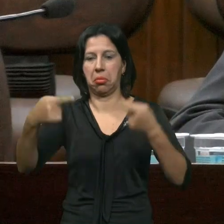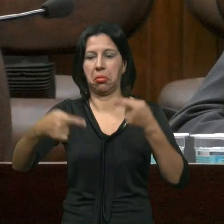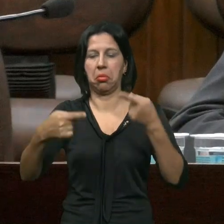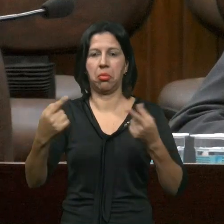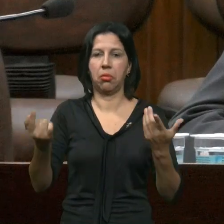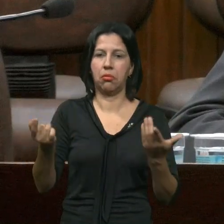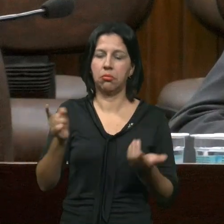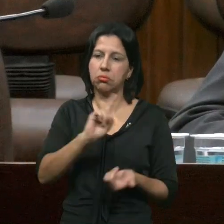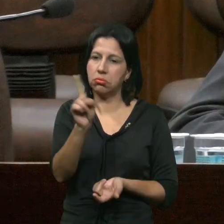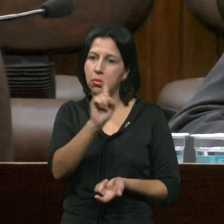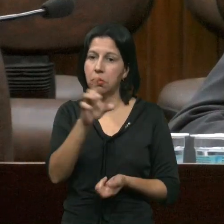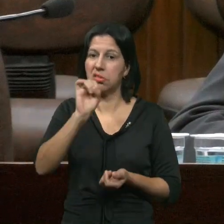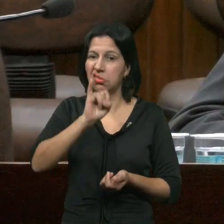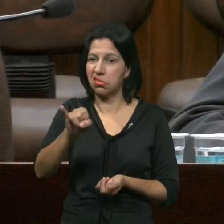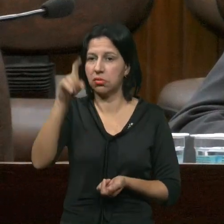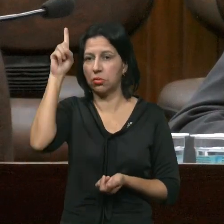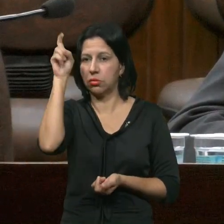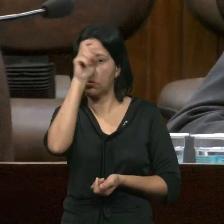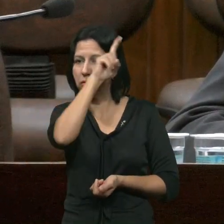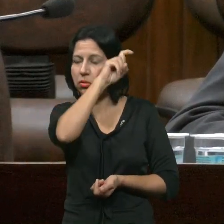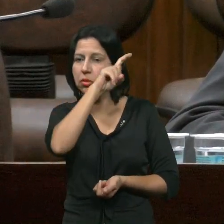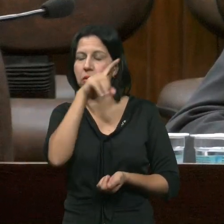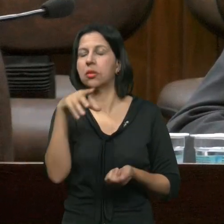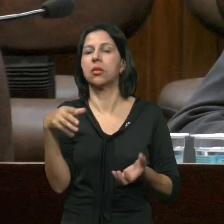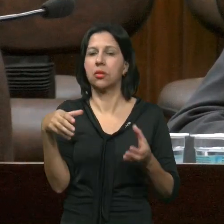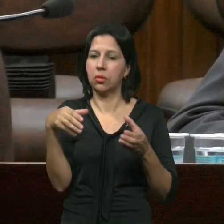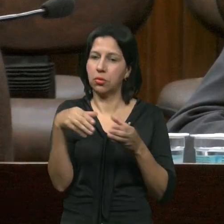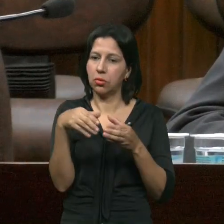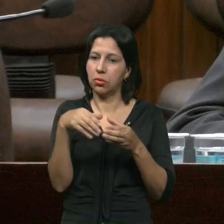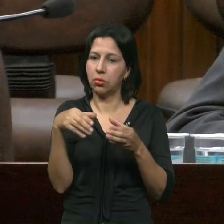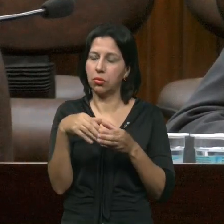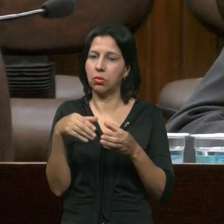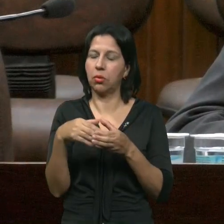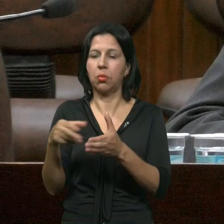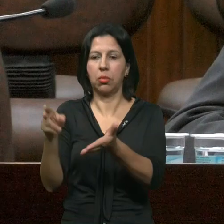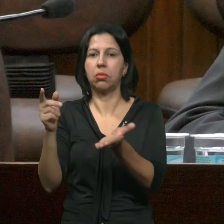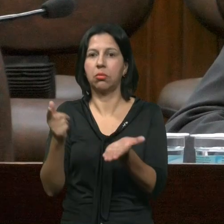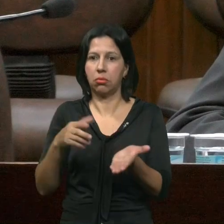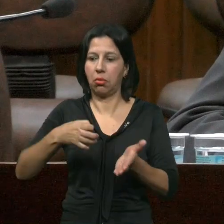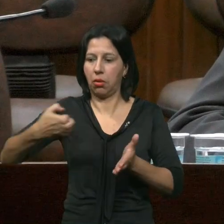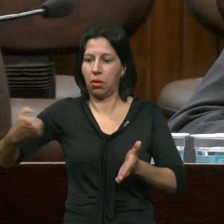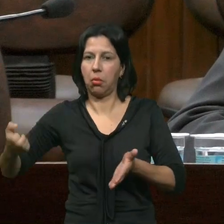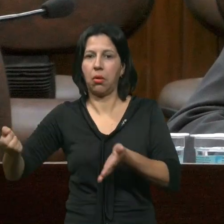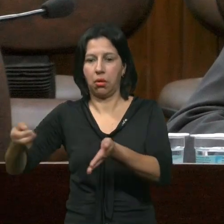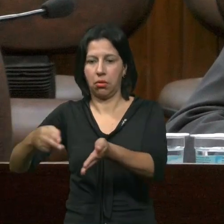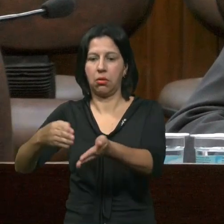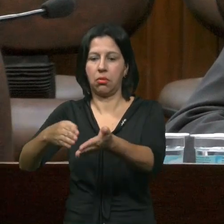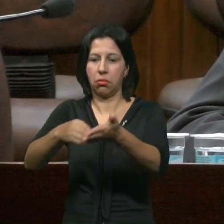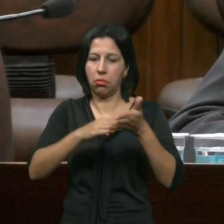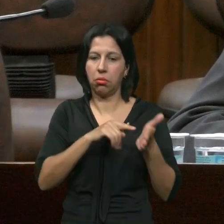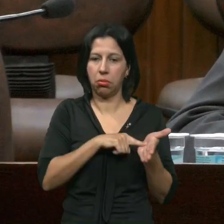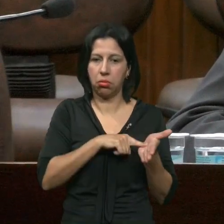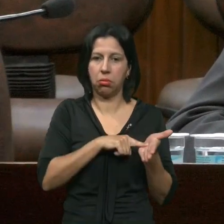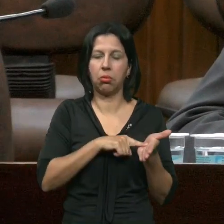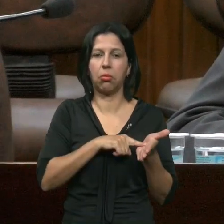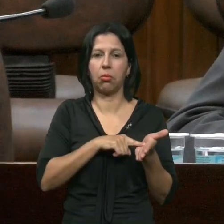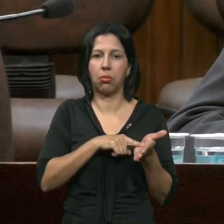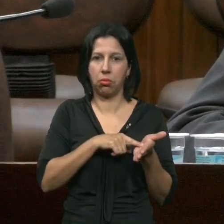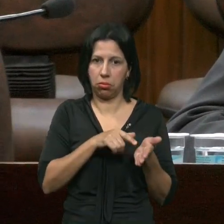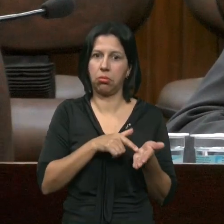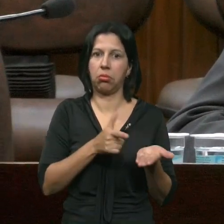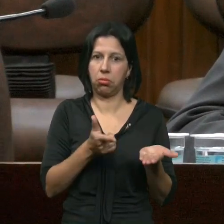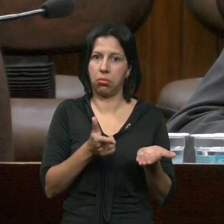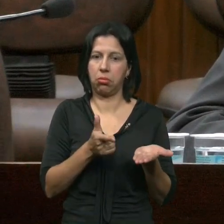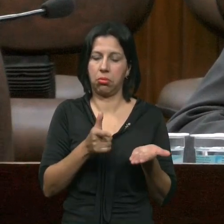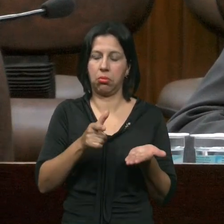houver Qualquer Dificuldade Que o próprio Executivo Encaminha Essa casa Uma emenda Para fazer Essa correção Passar